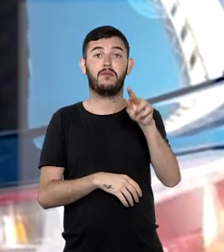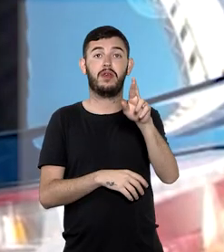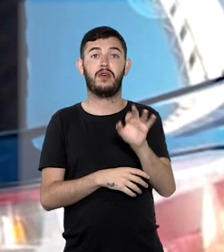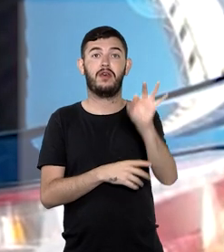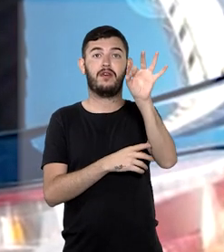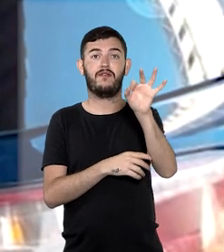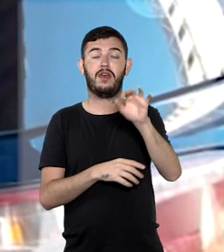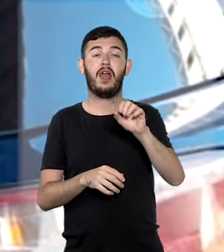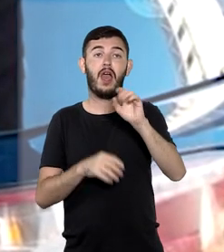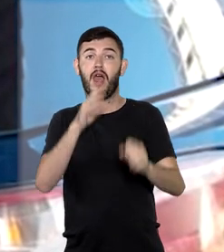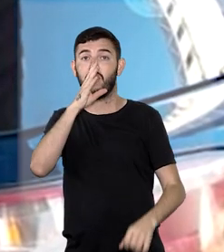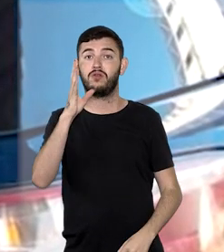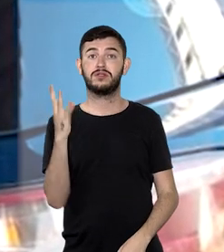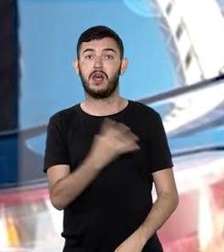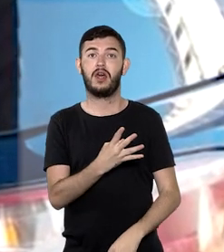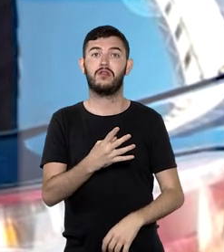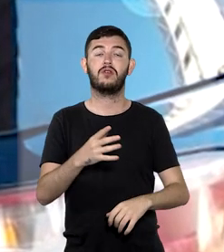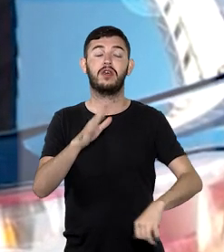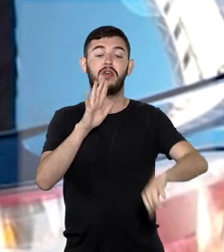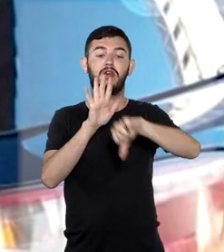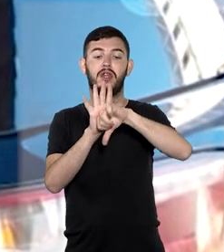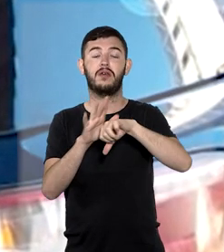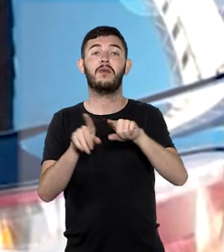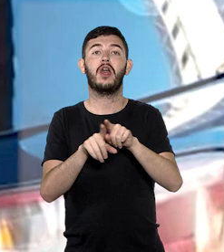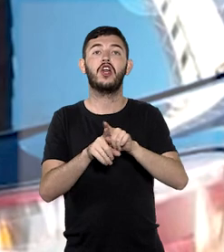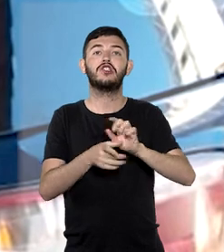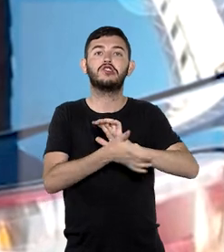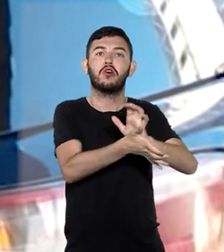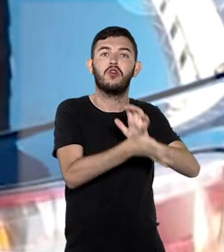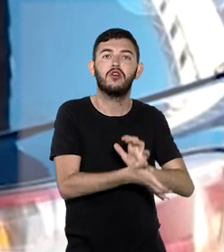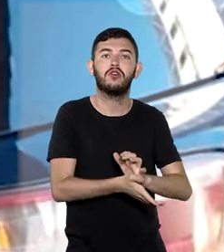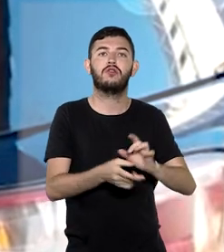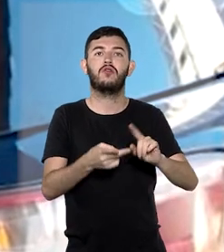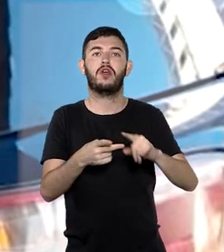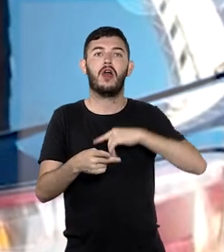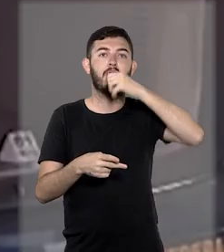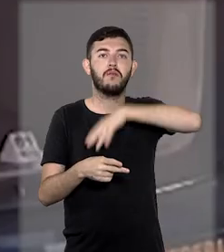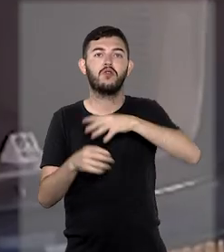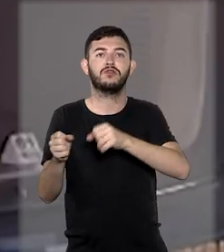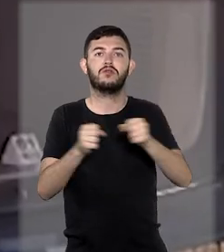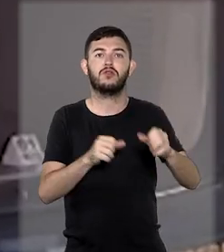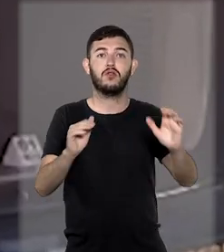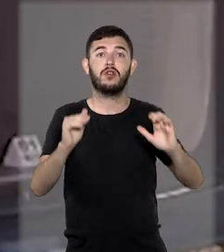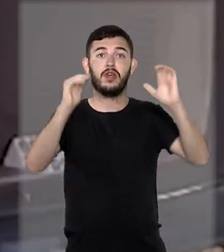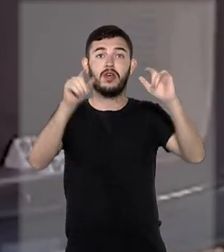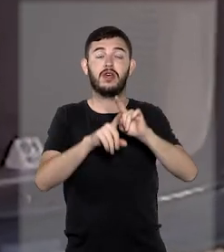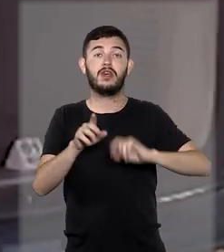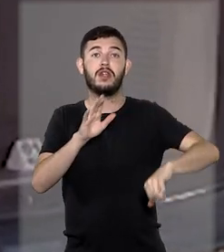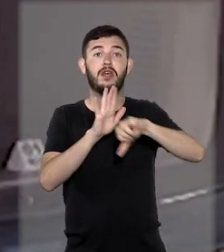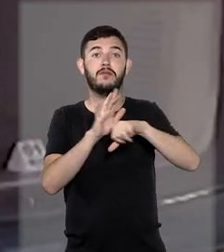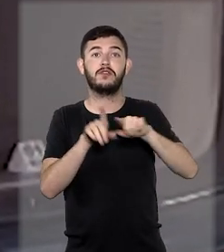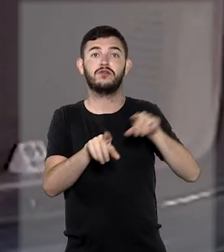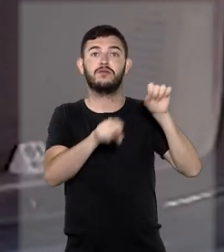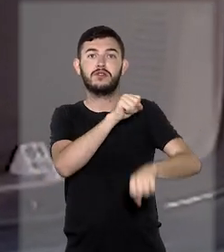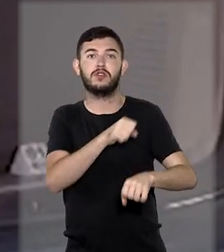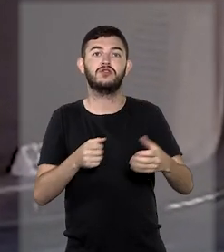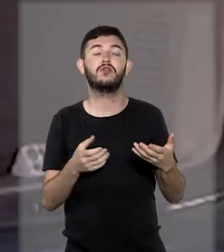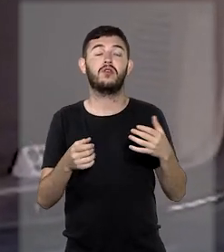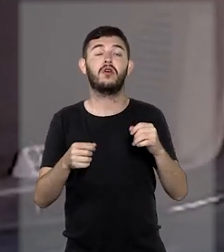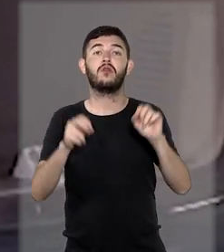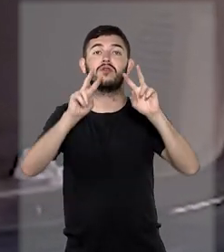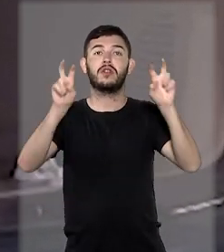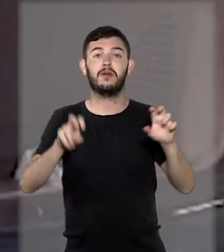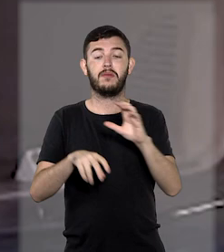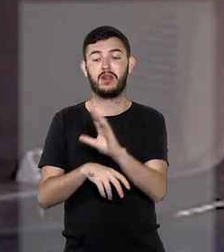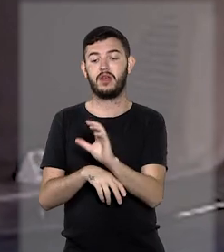acusados pelos crimes de tortura, abuso de autoridade e homicídio qualificado, no episódio conhecido como Câmara de